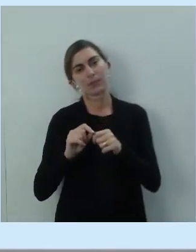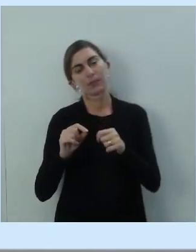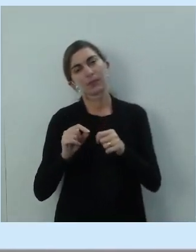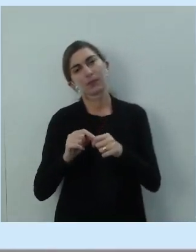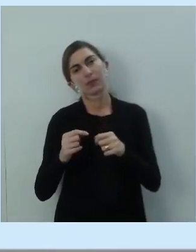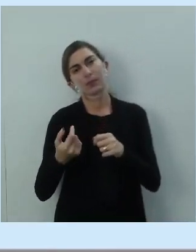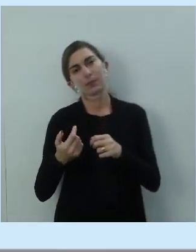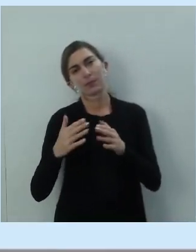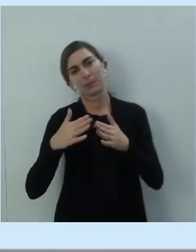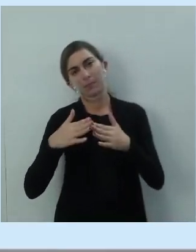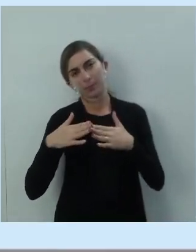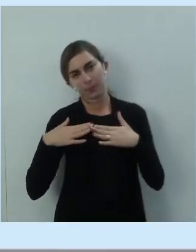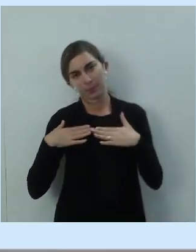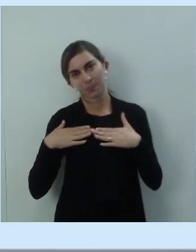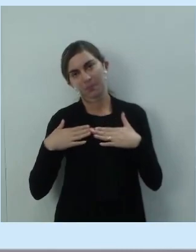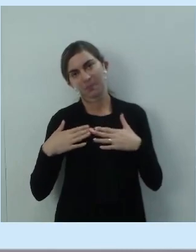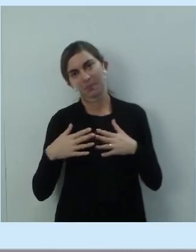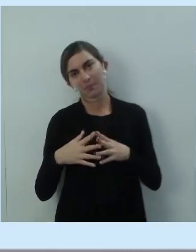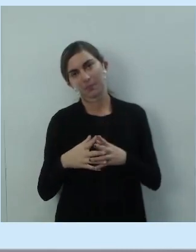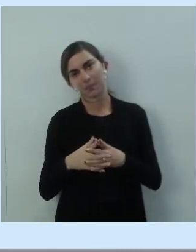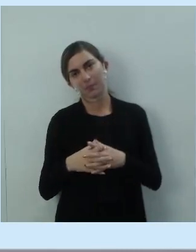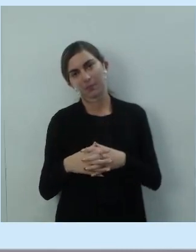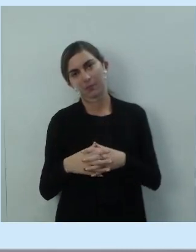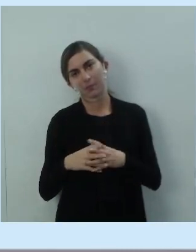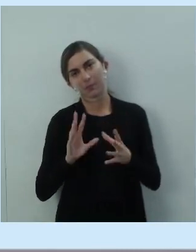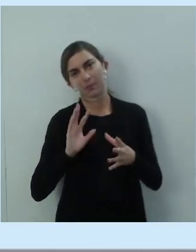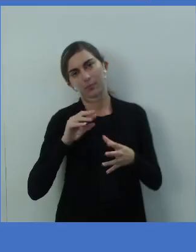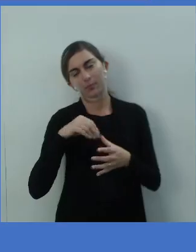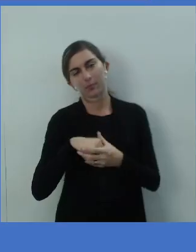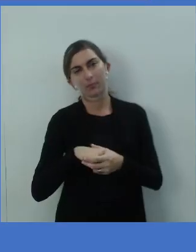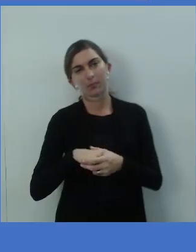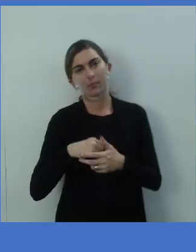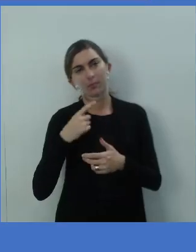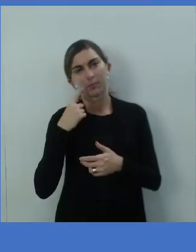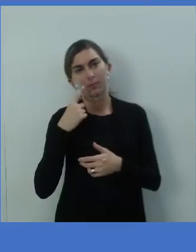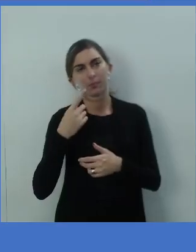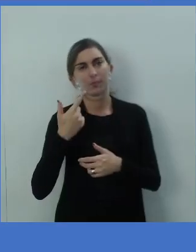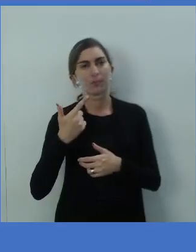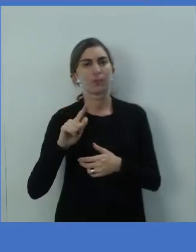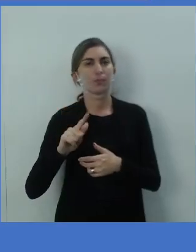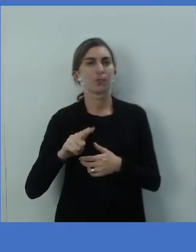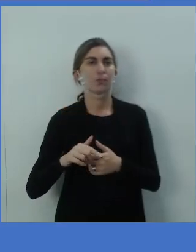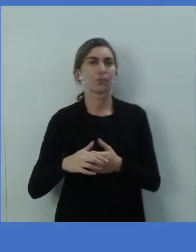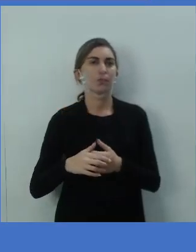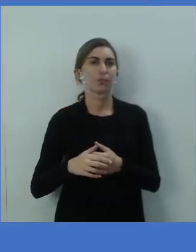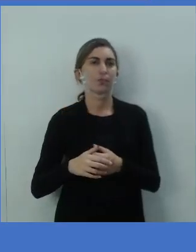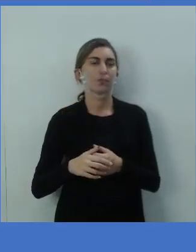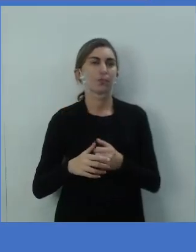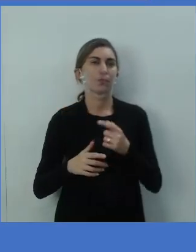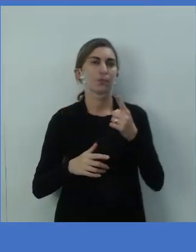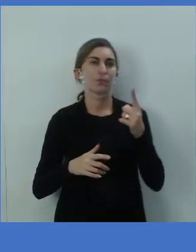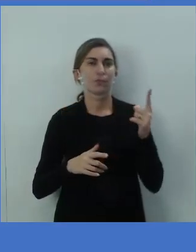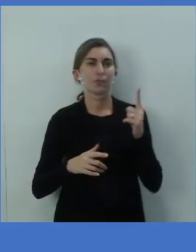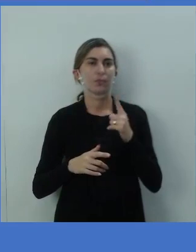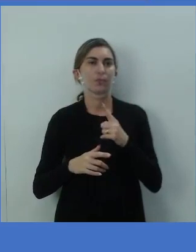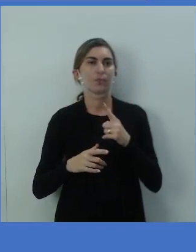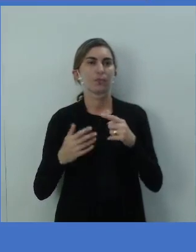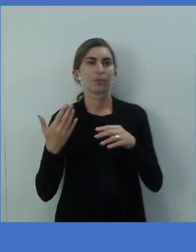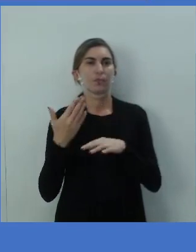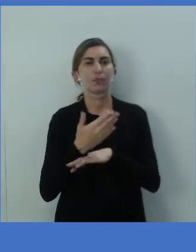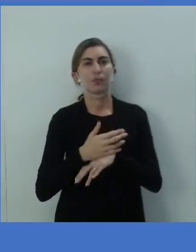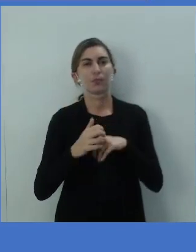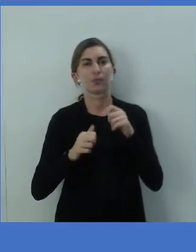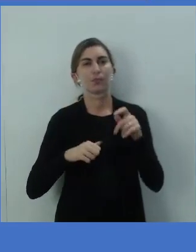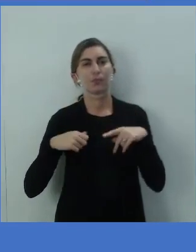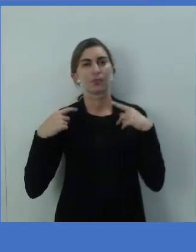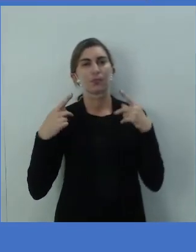pedido. Dentro disso, olha uma outra situação, você sei lá, você vai para um shopping,